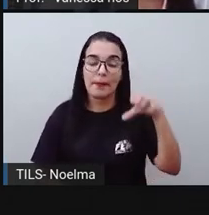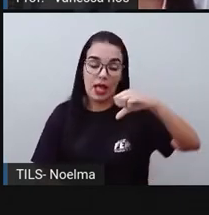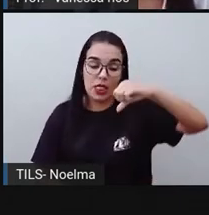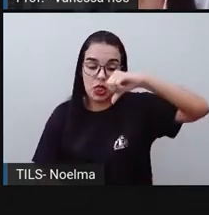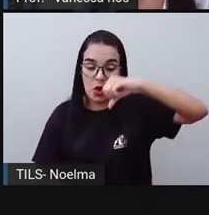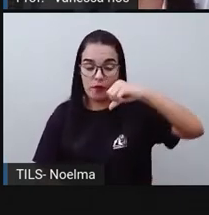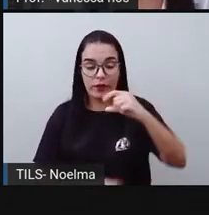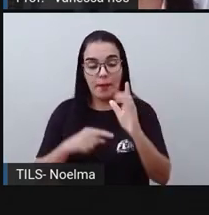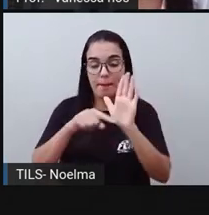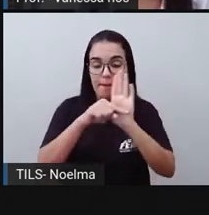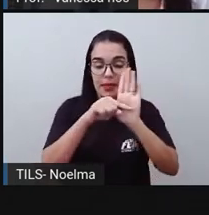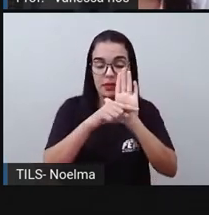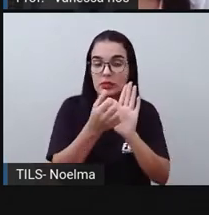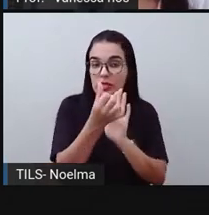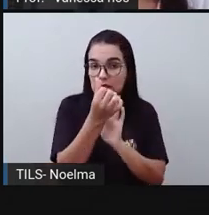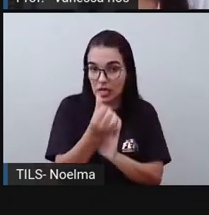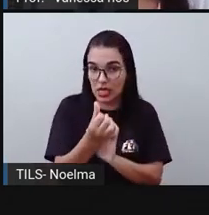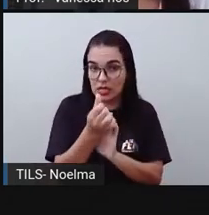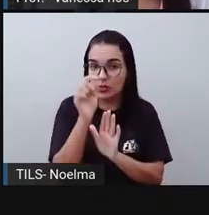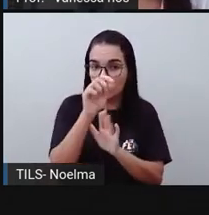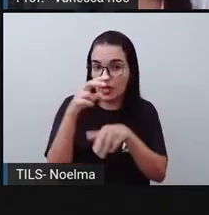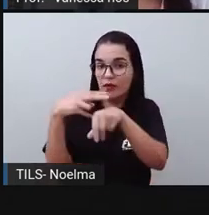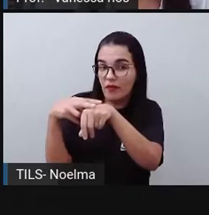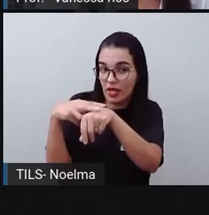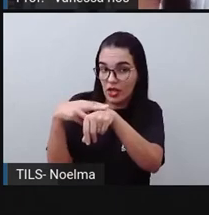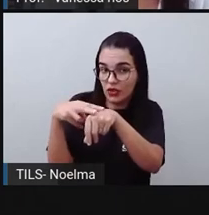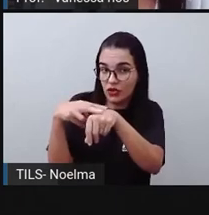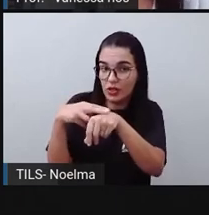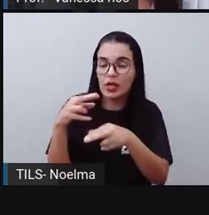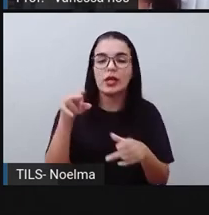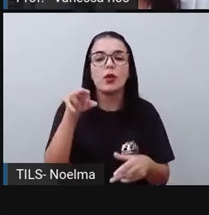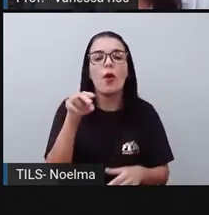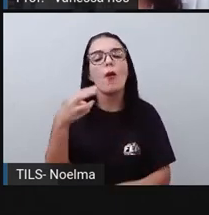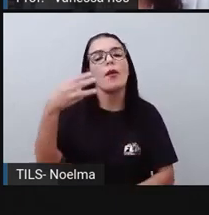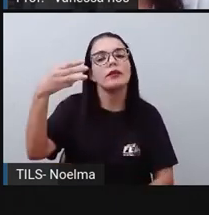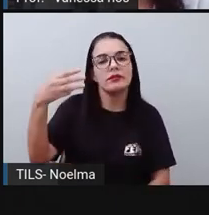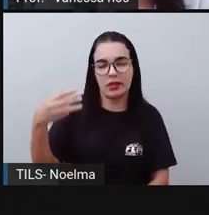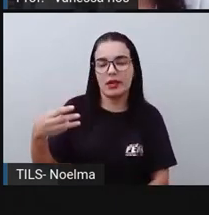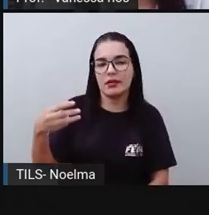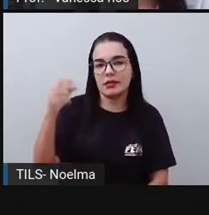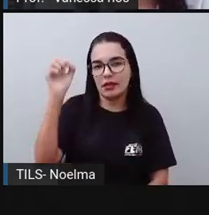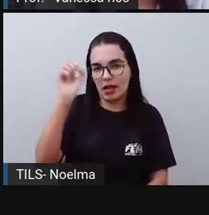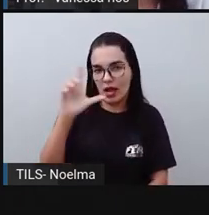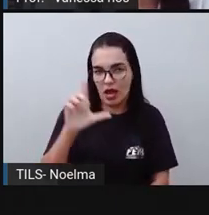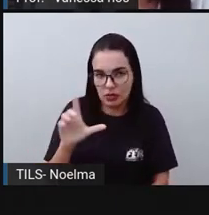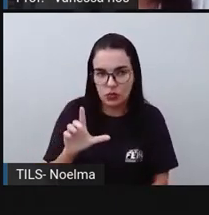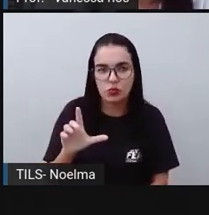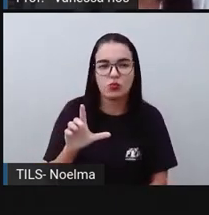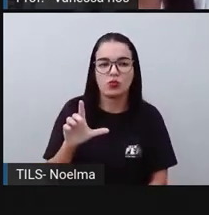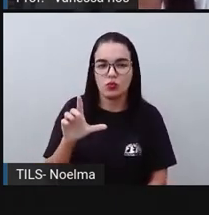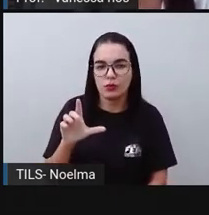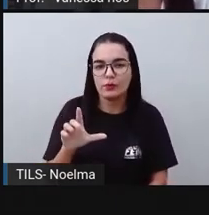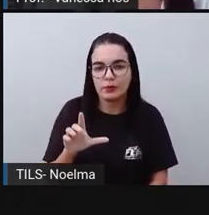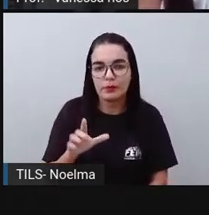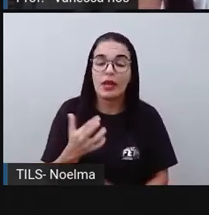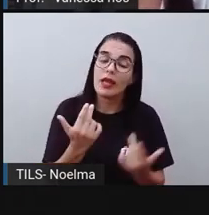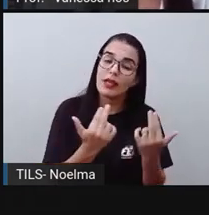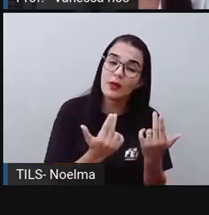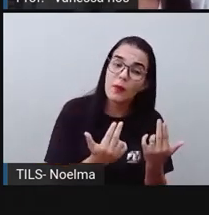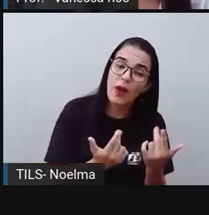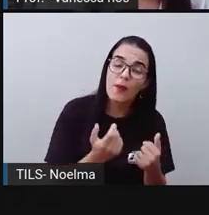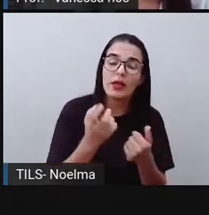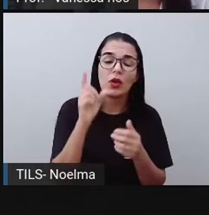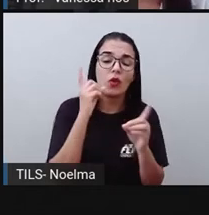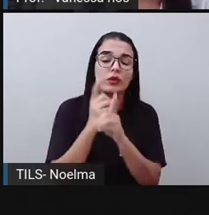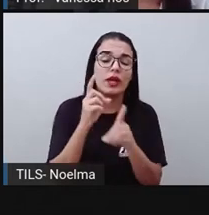menos seis, que seriam as bolinhas verdes, e encontro o valor de bolinhas azuis. Da mesma forma,